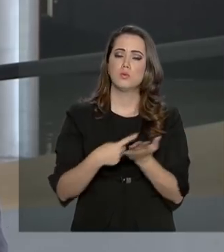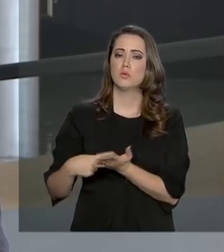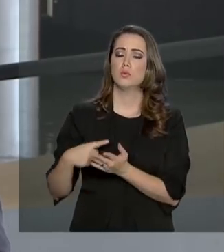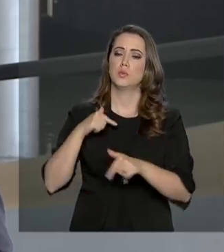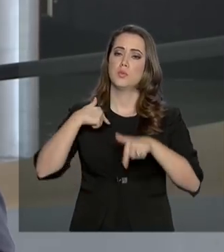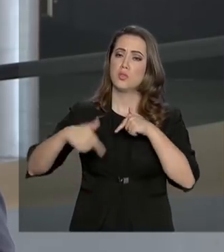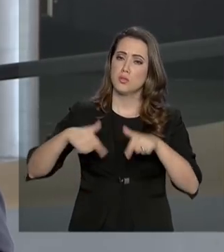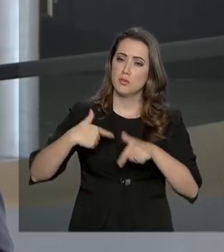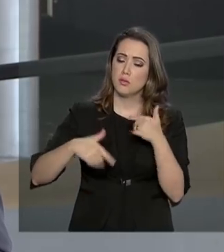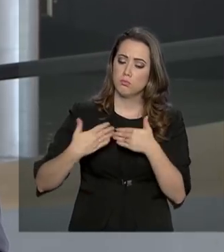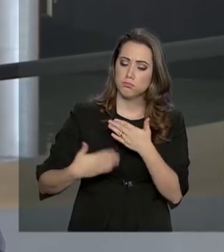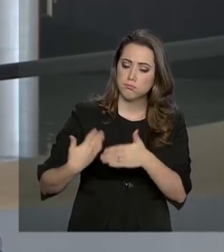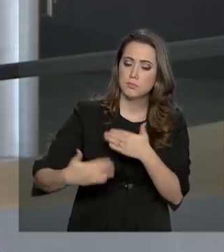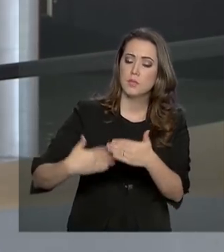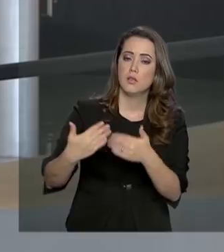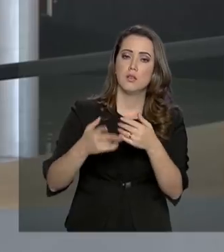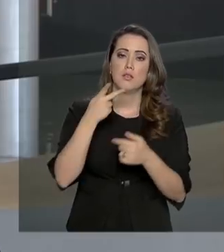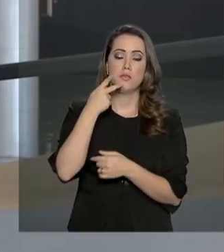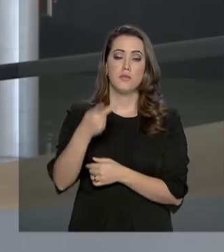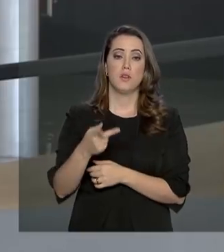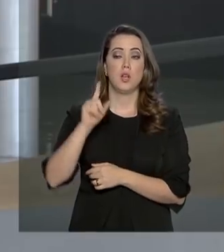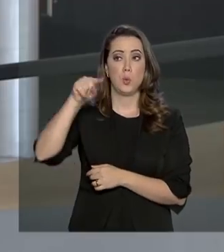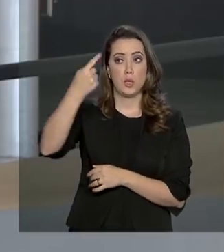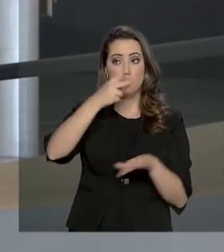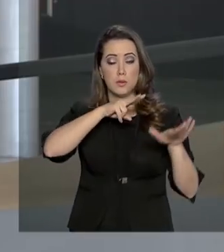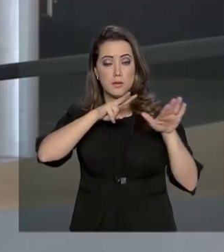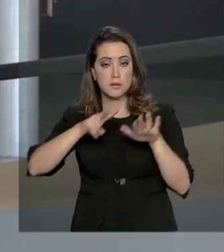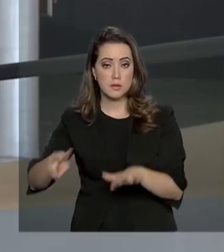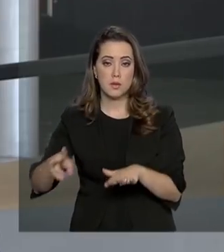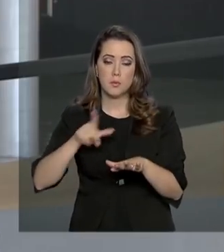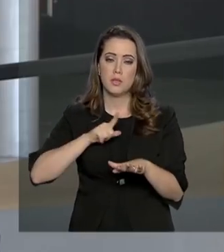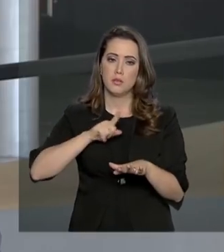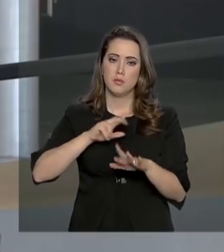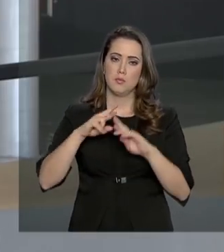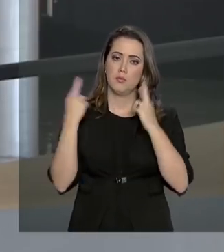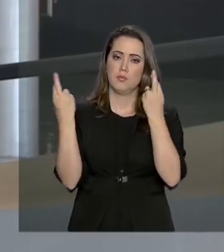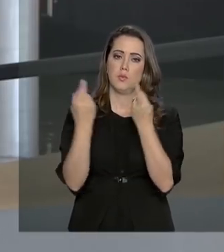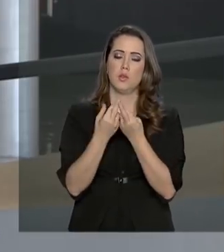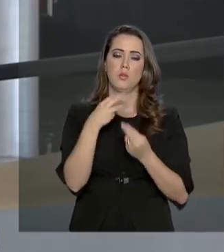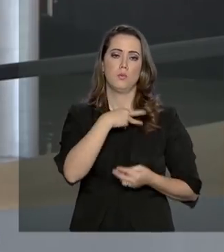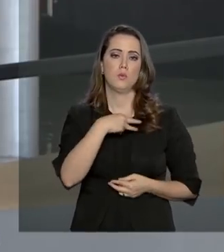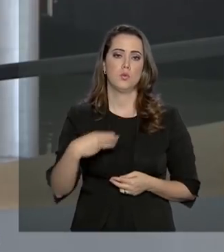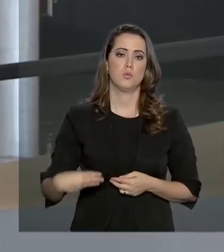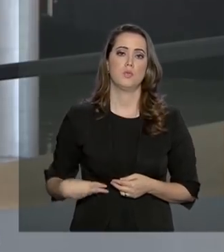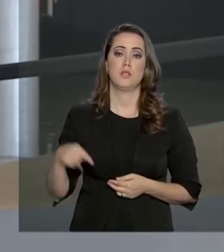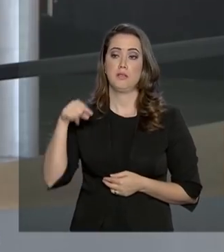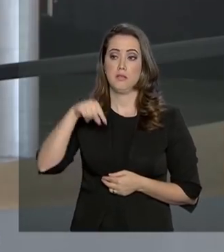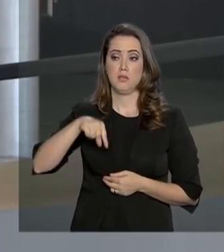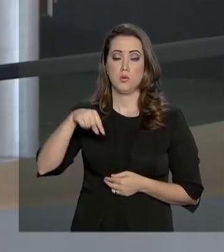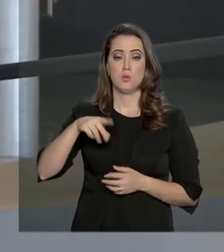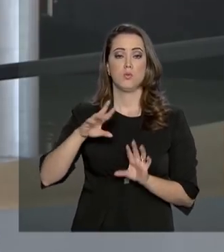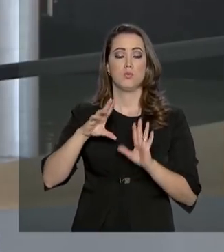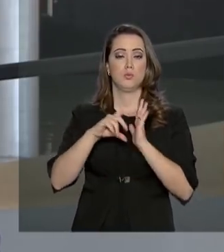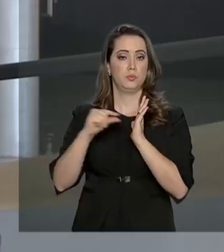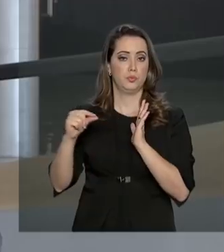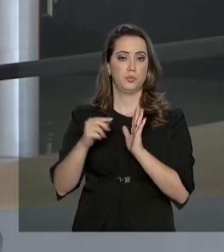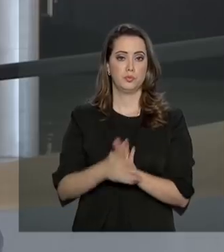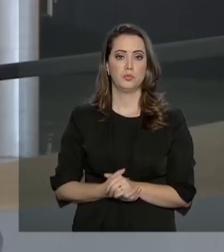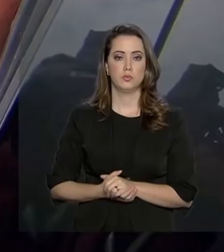de trabalho do governo e adiantou que semana que vem haverá reunião ministerial aqui no Palácio do Planalto.